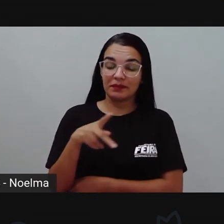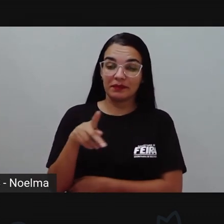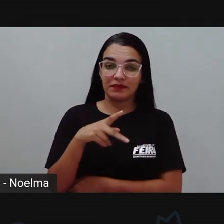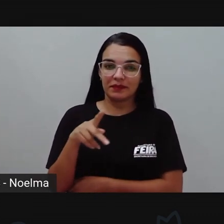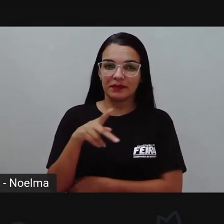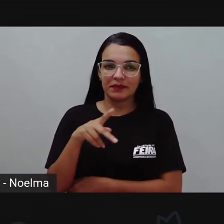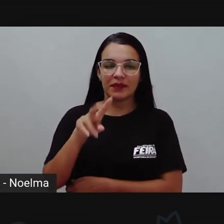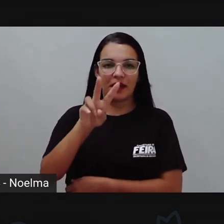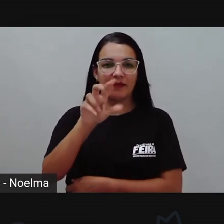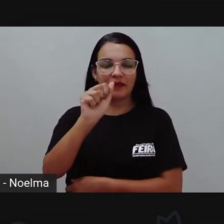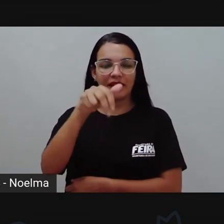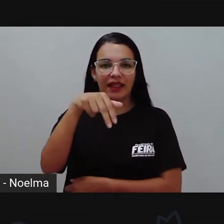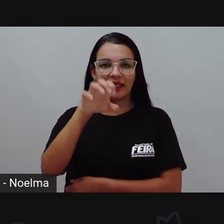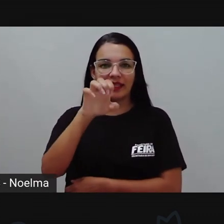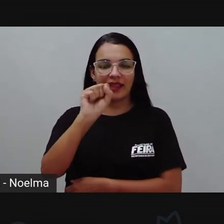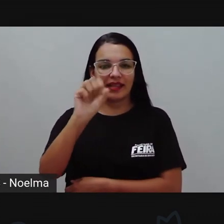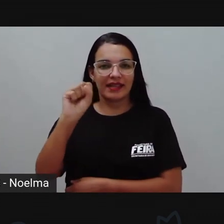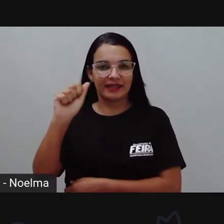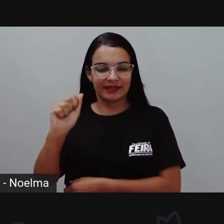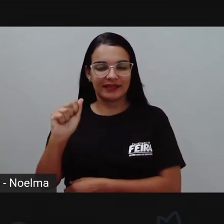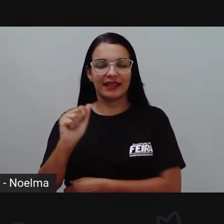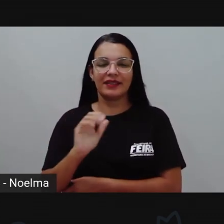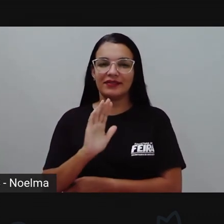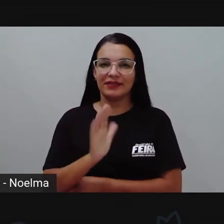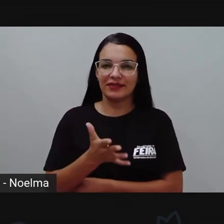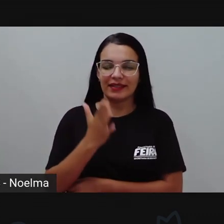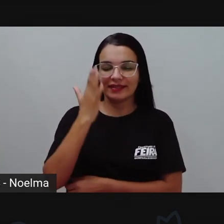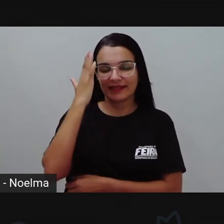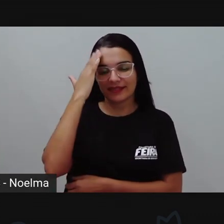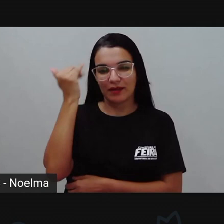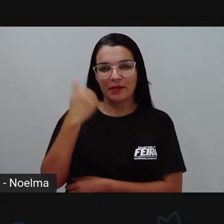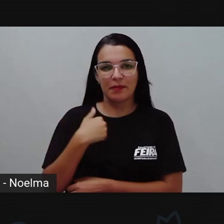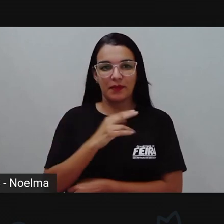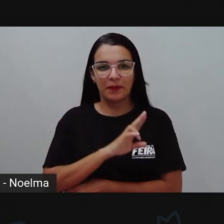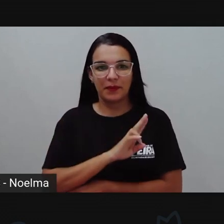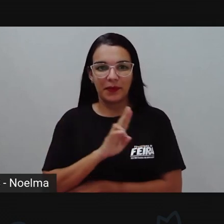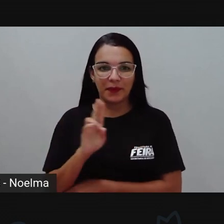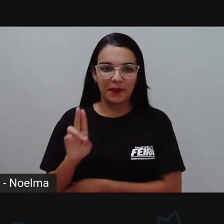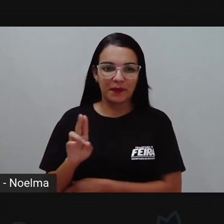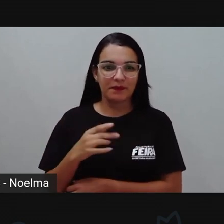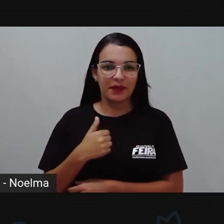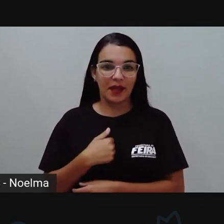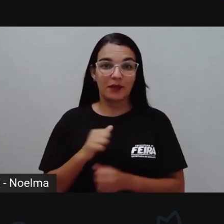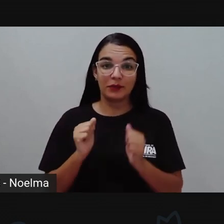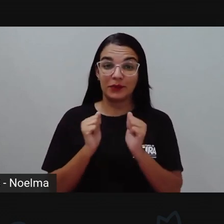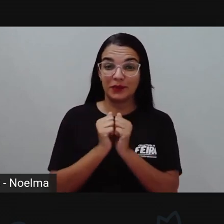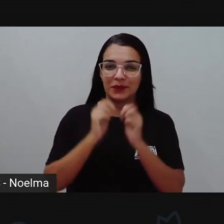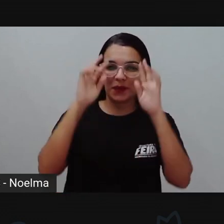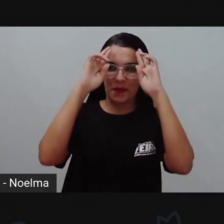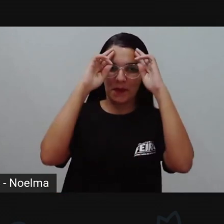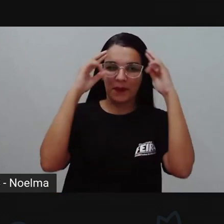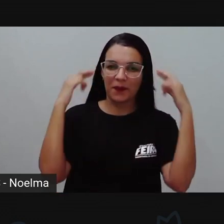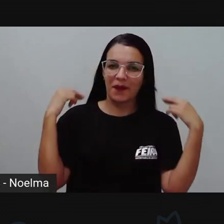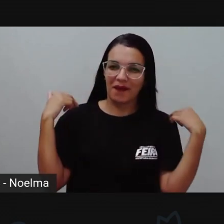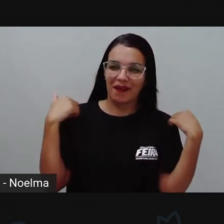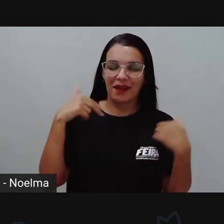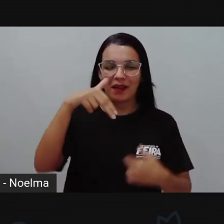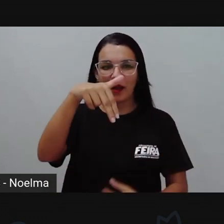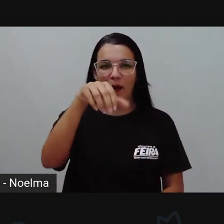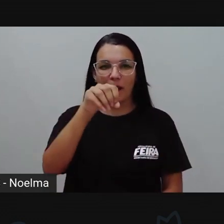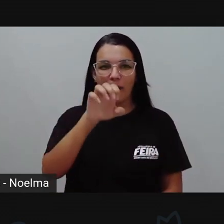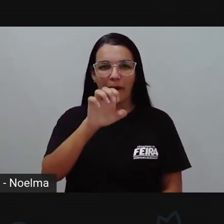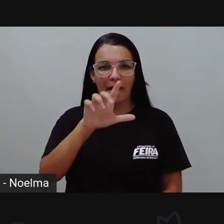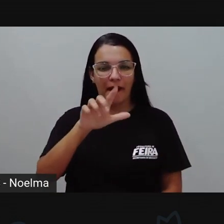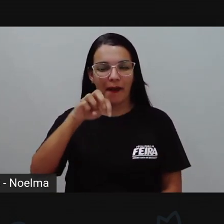não é, acredito que sim, e aí estamos aqui, olha só, eu, noelma, não é, para mais uma